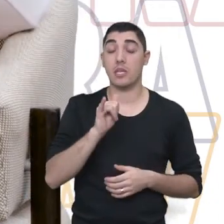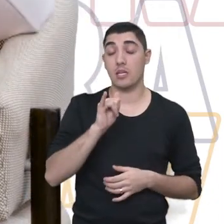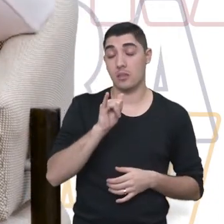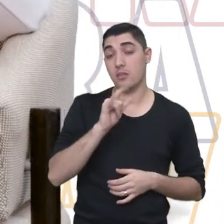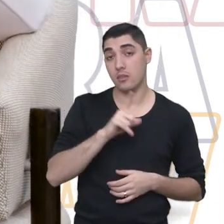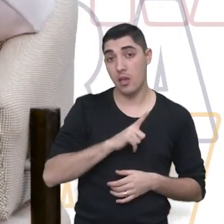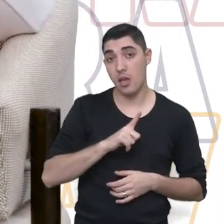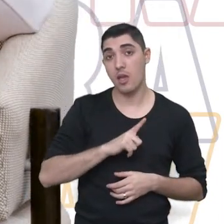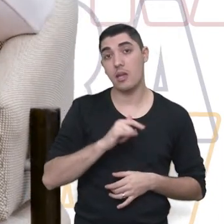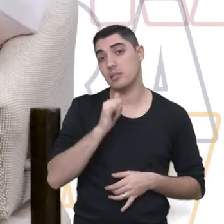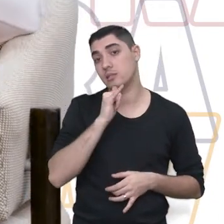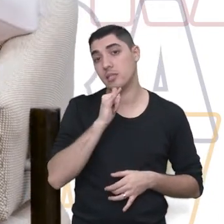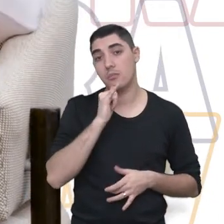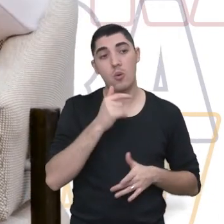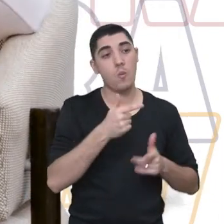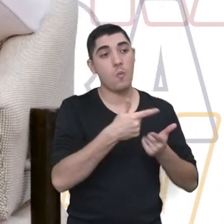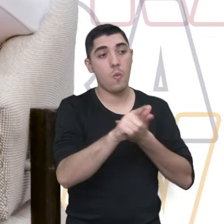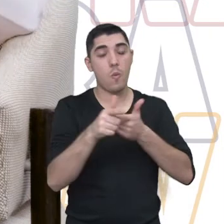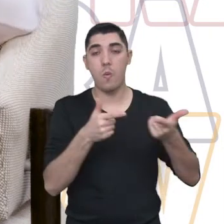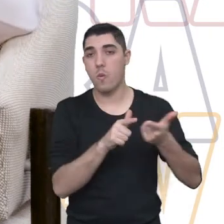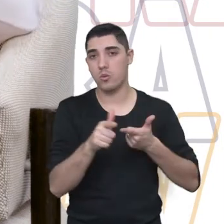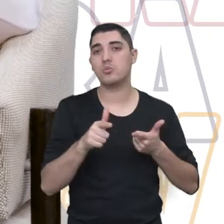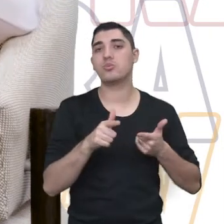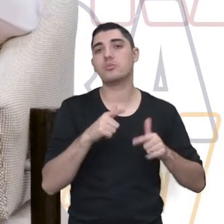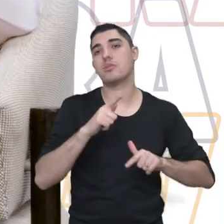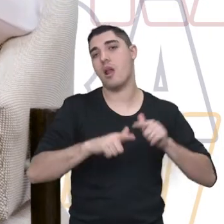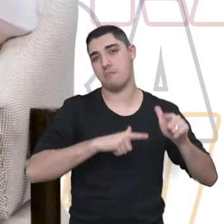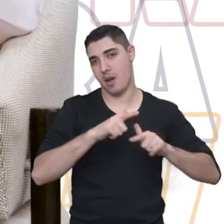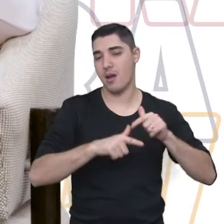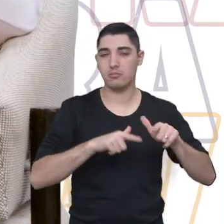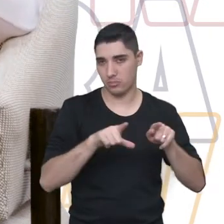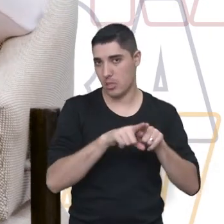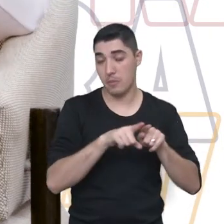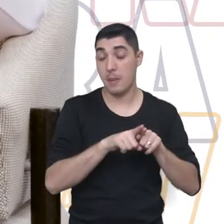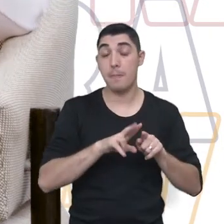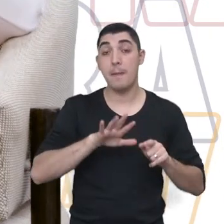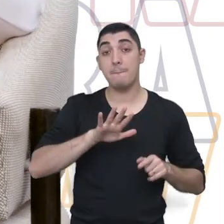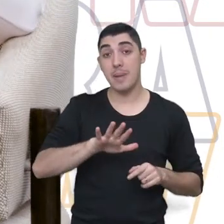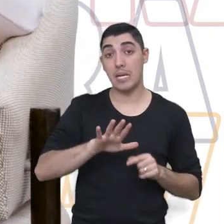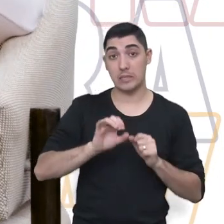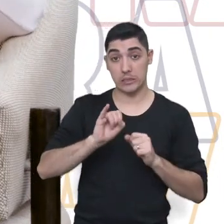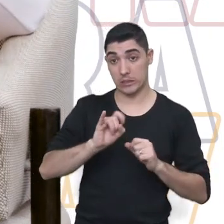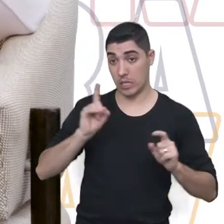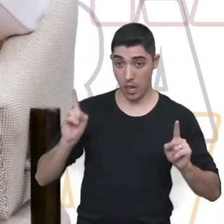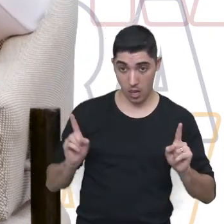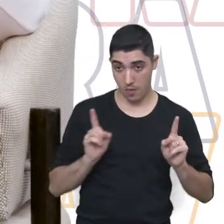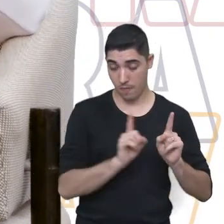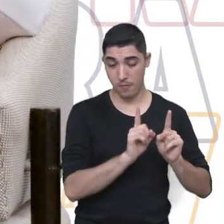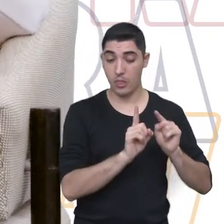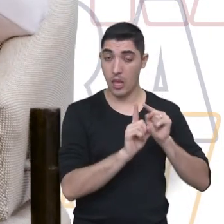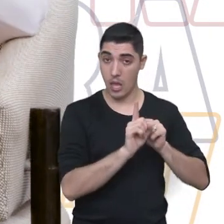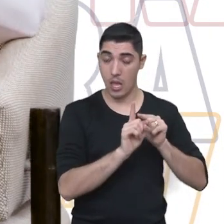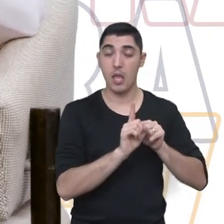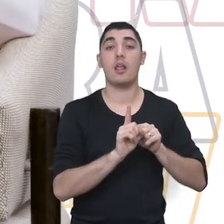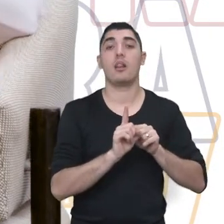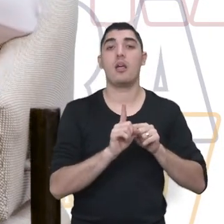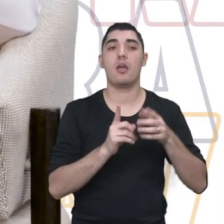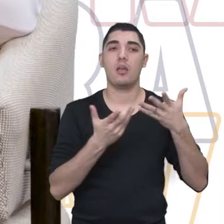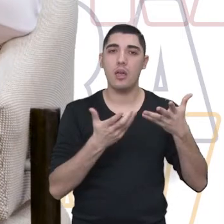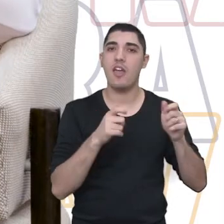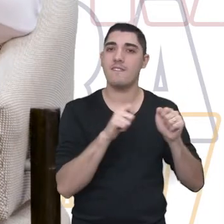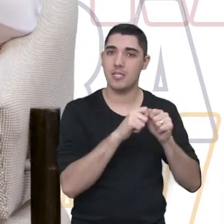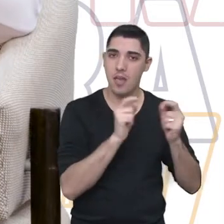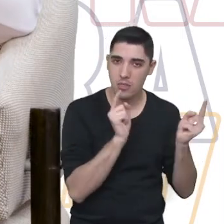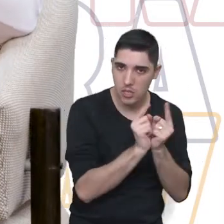exemplo, outros trabalhos, outras tarefas, né? Mas se a pessoa vier para o... Para ser uma pessoa